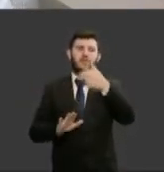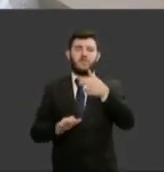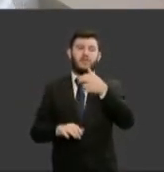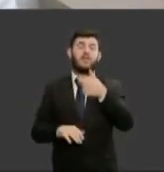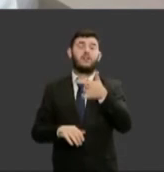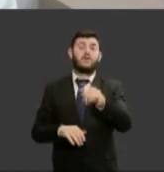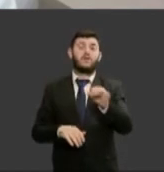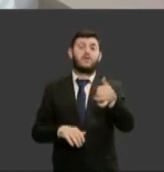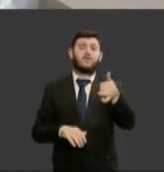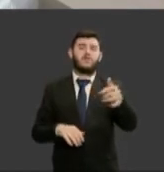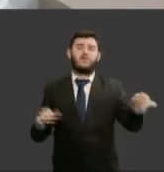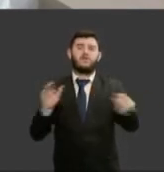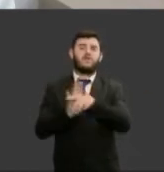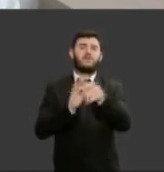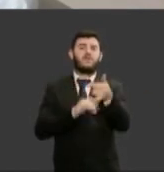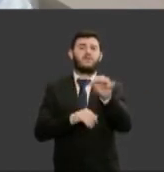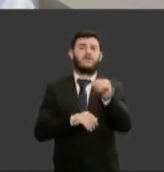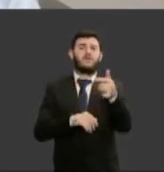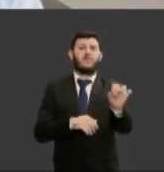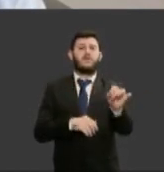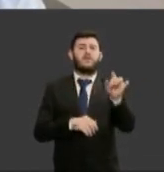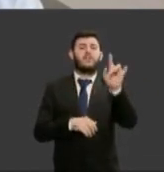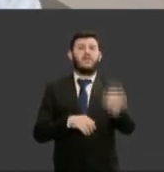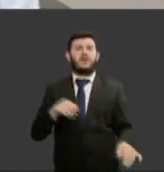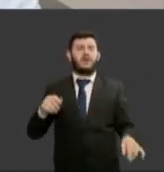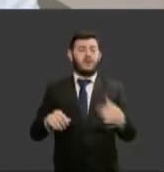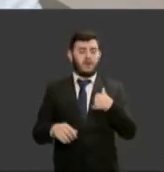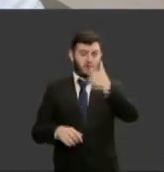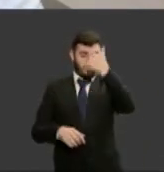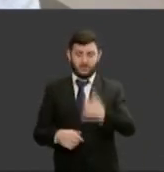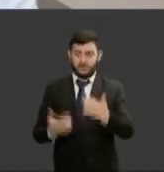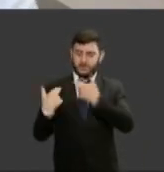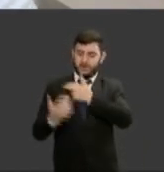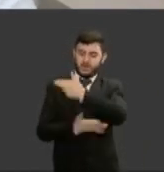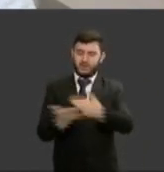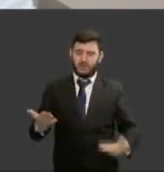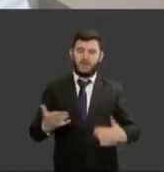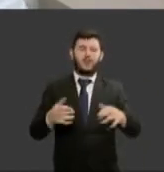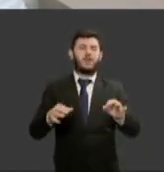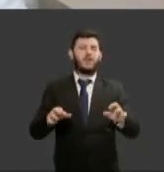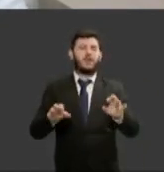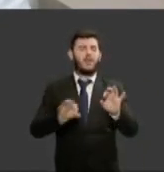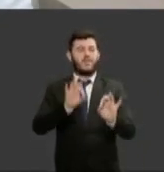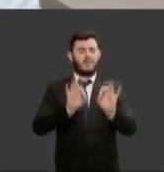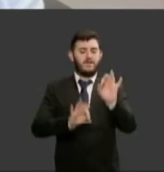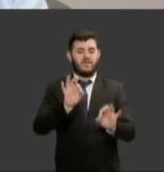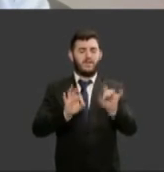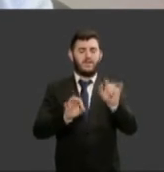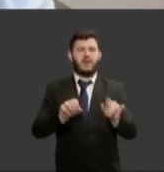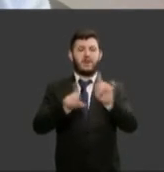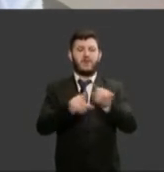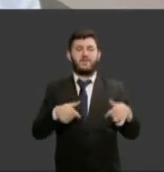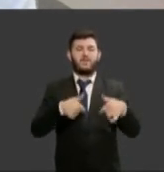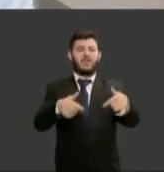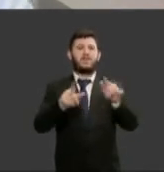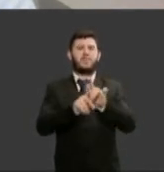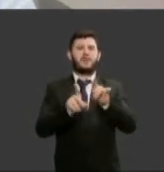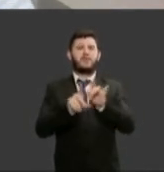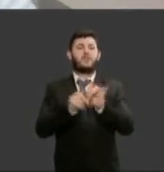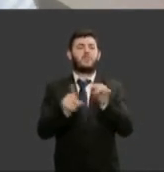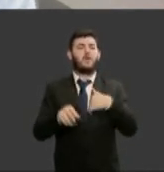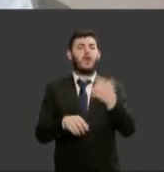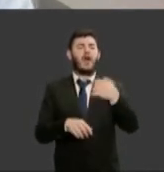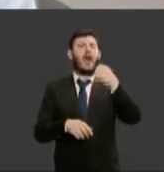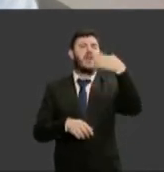a qual eu fui a relatora que instituiu no âmbito do poder judiciário a política de prevenção do enfrentamento do assédio moral e sexual discriminatório